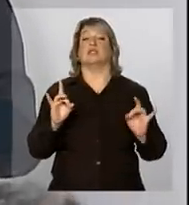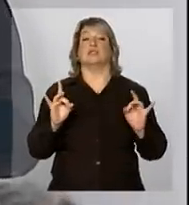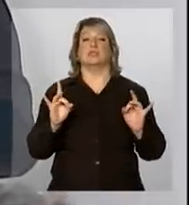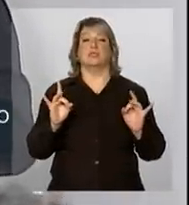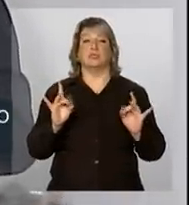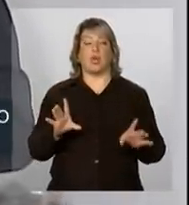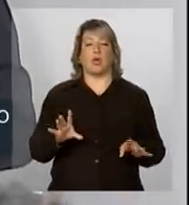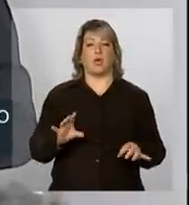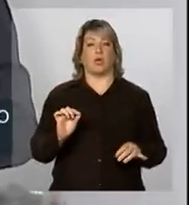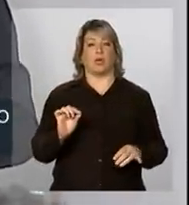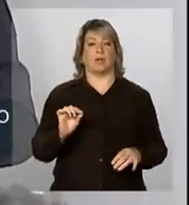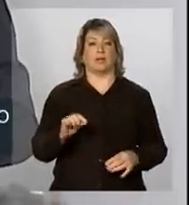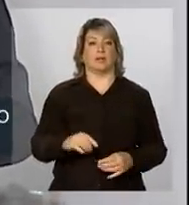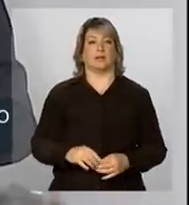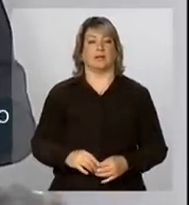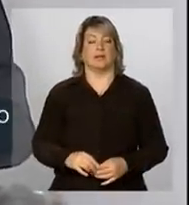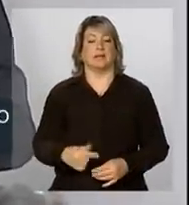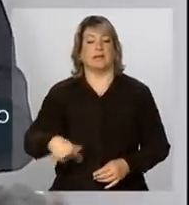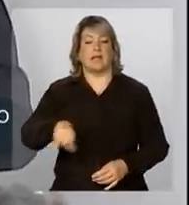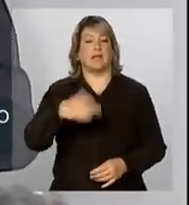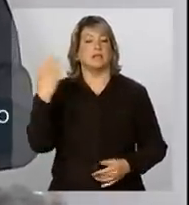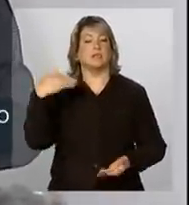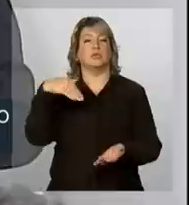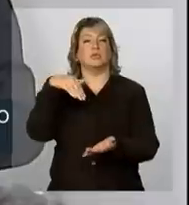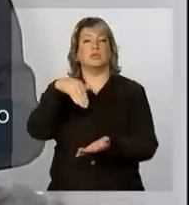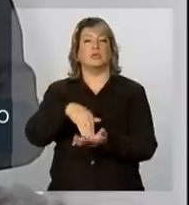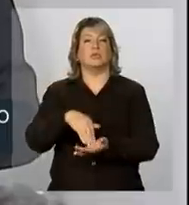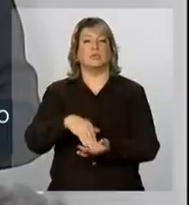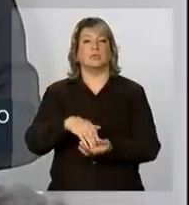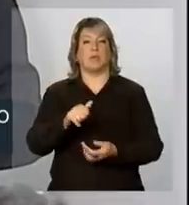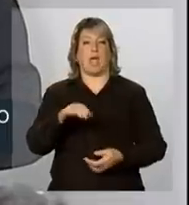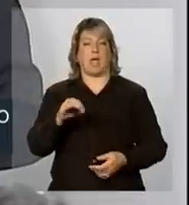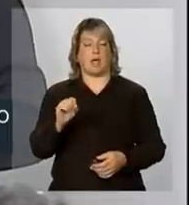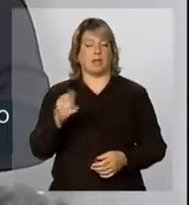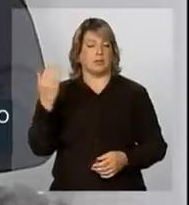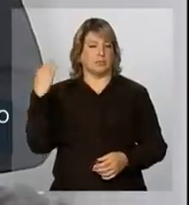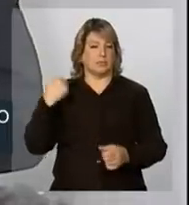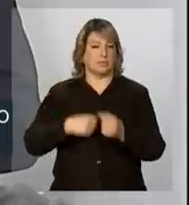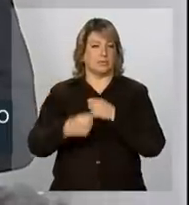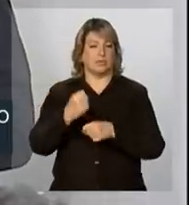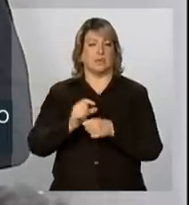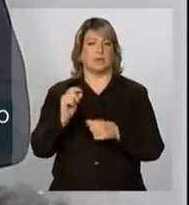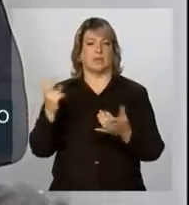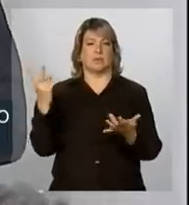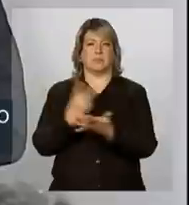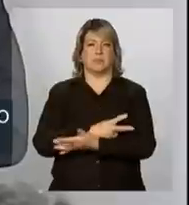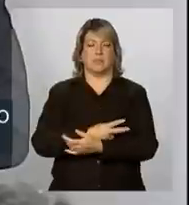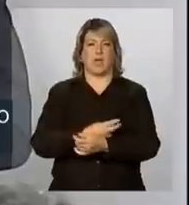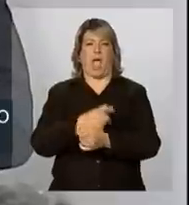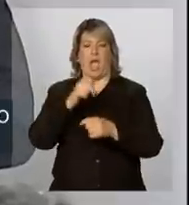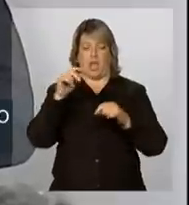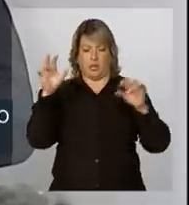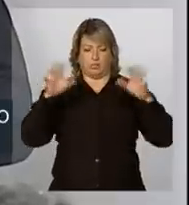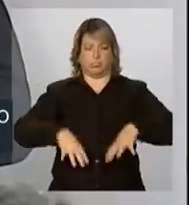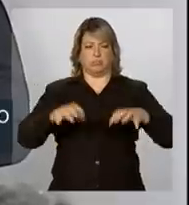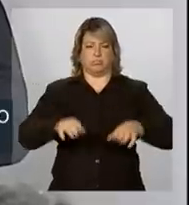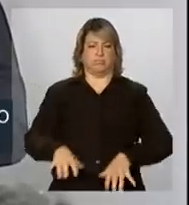nesses últimos anos, esses eventos extremos, esses causados por inundação,